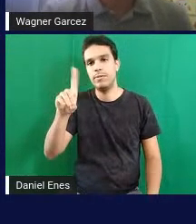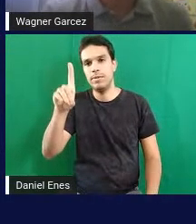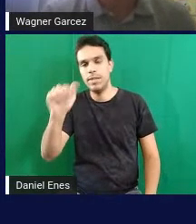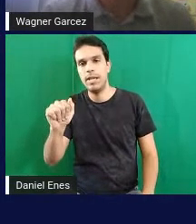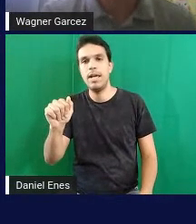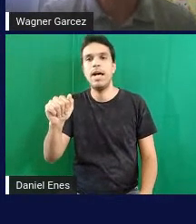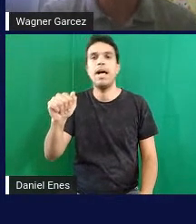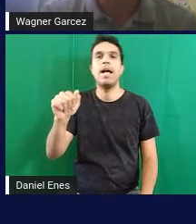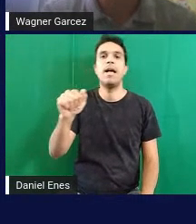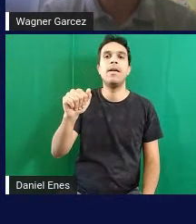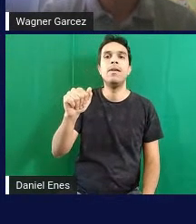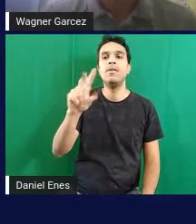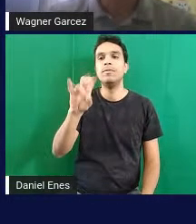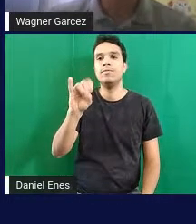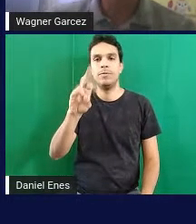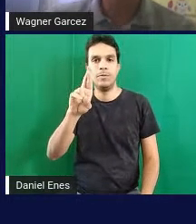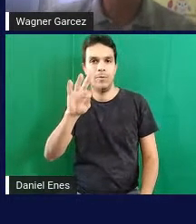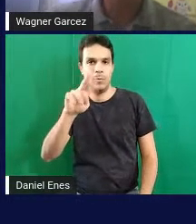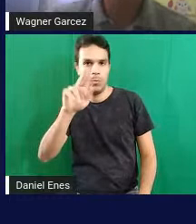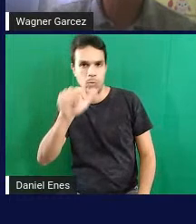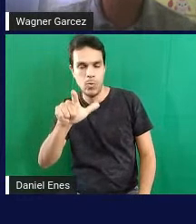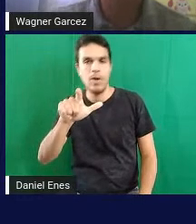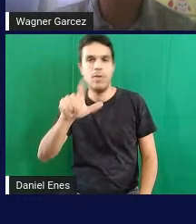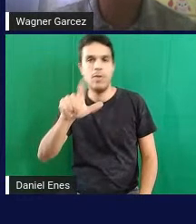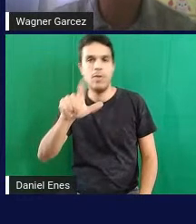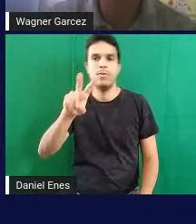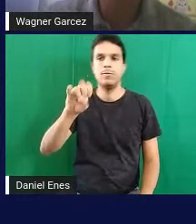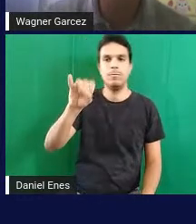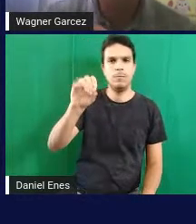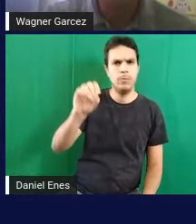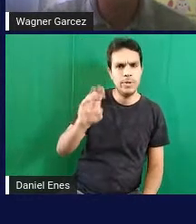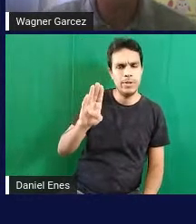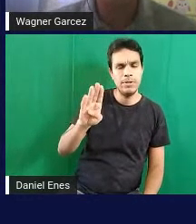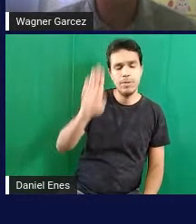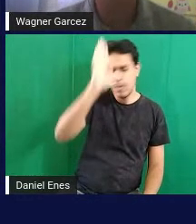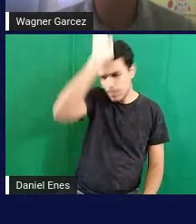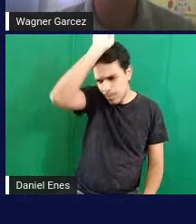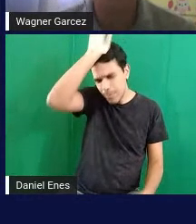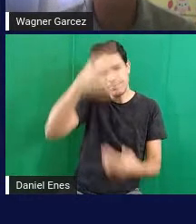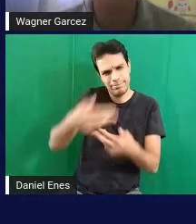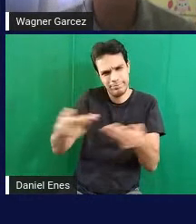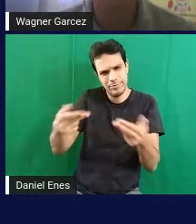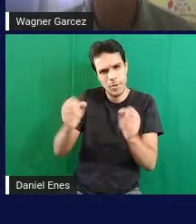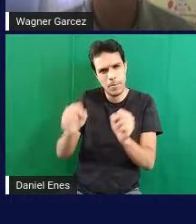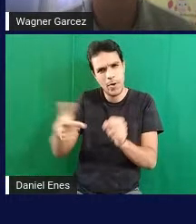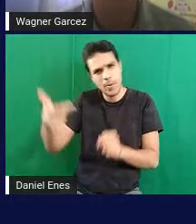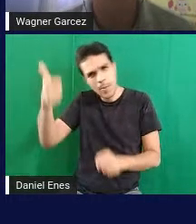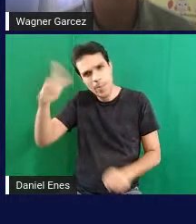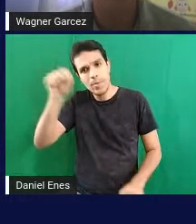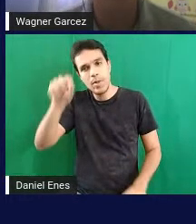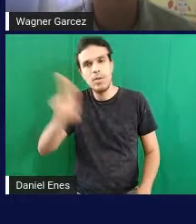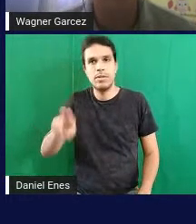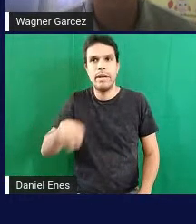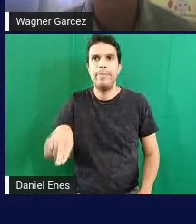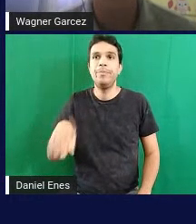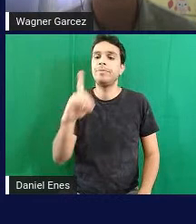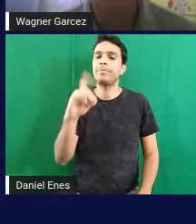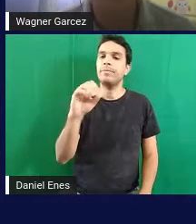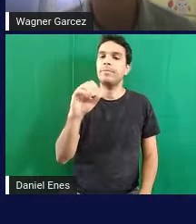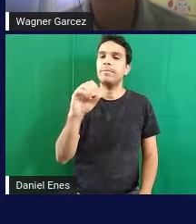um daqueles outros leitores de tela. Você pode instalar o Dogevox no seu computador. Lá embaixo, no slide, tem o link.